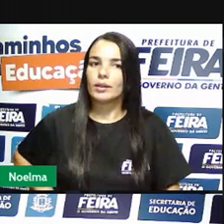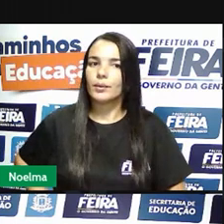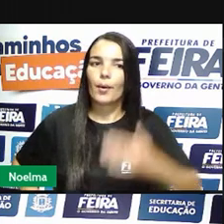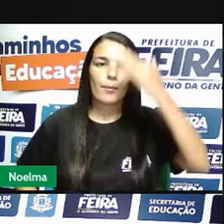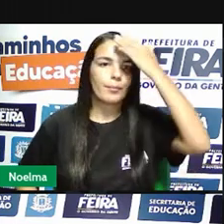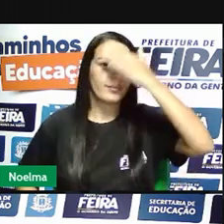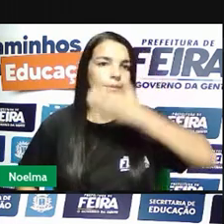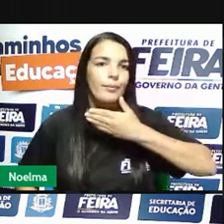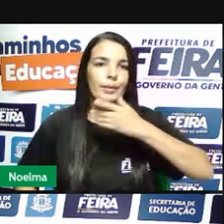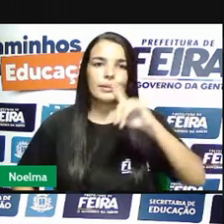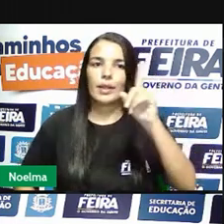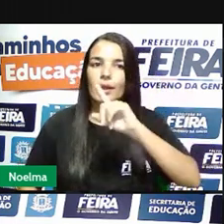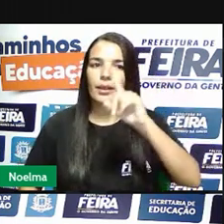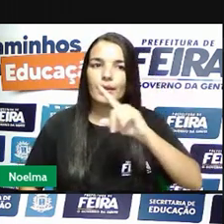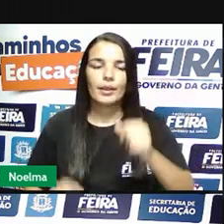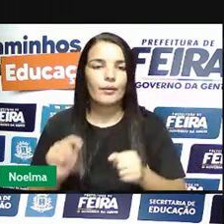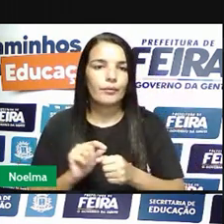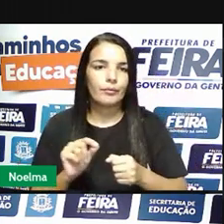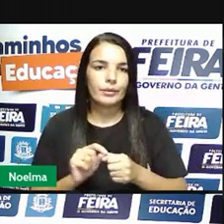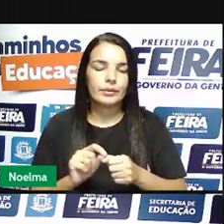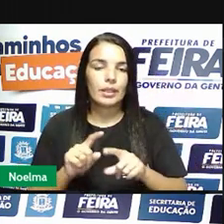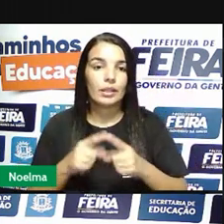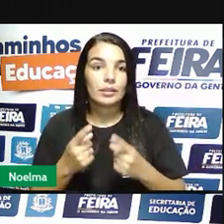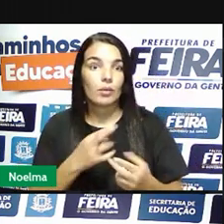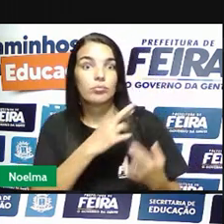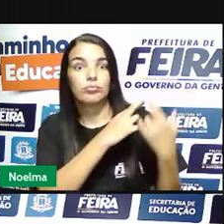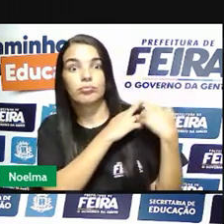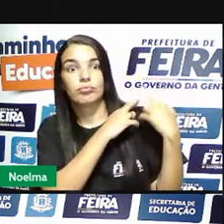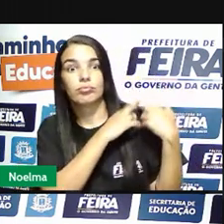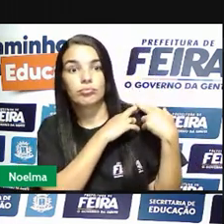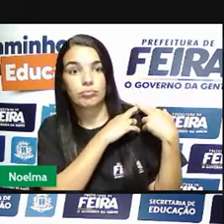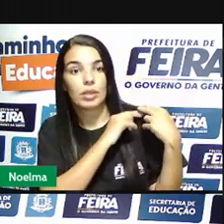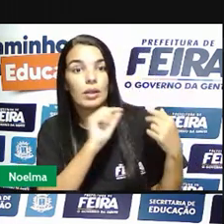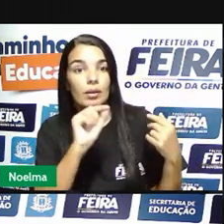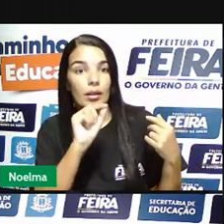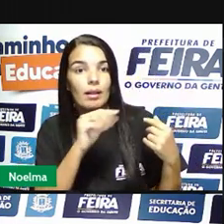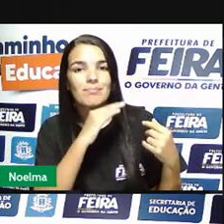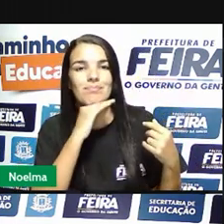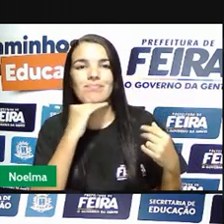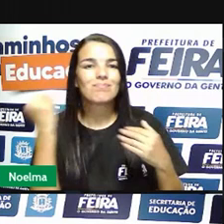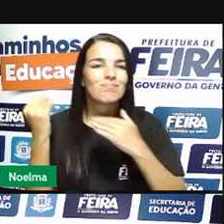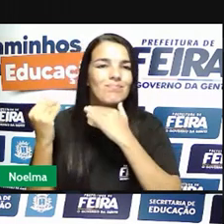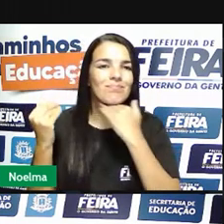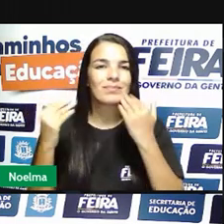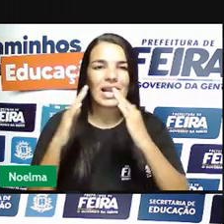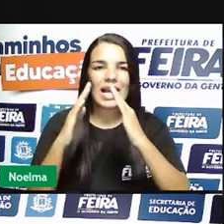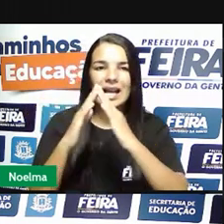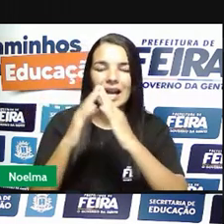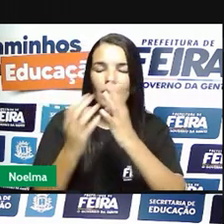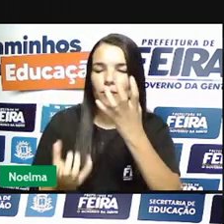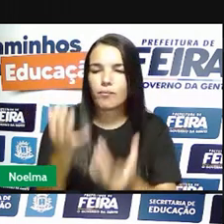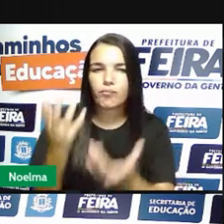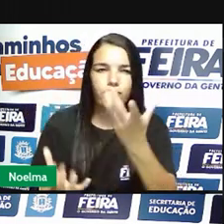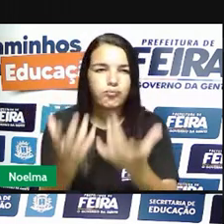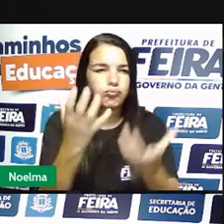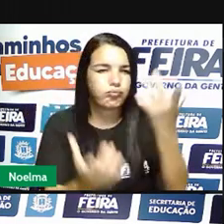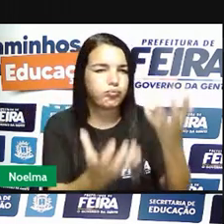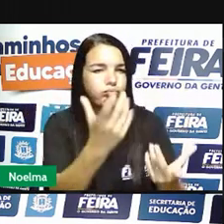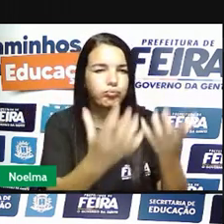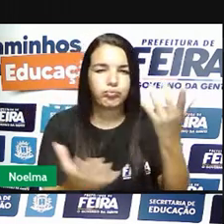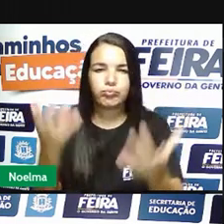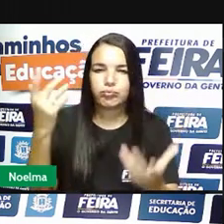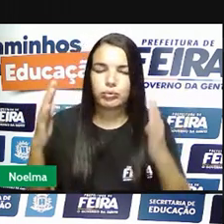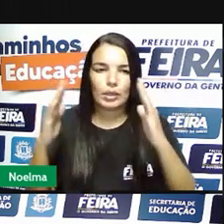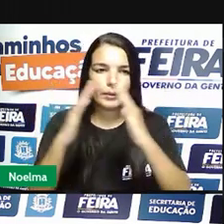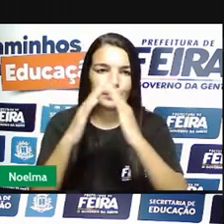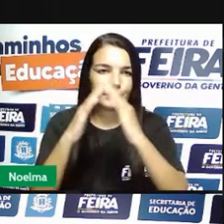promessa dele. Líderes da revolta, eles são presos e têm as suas casas incendiadas. E